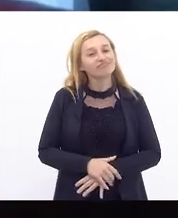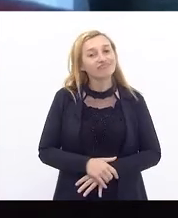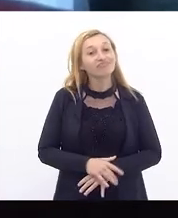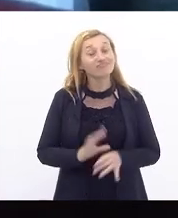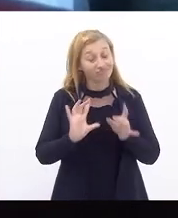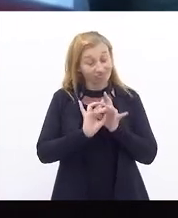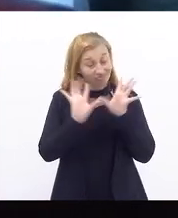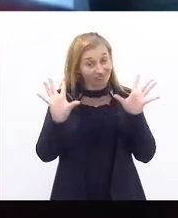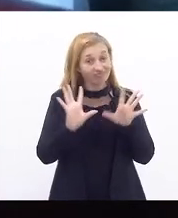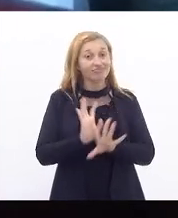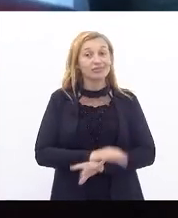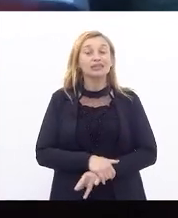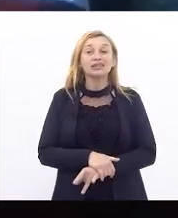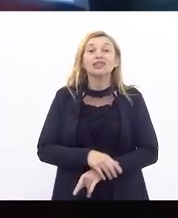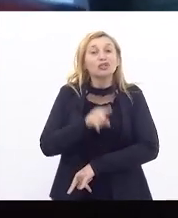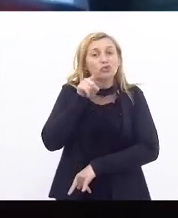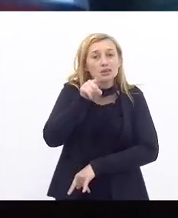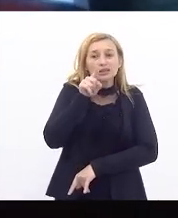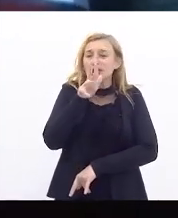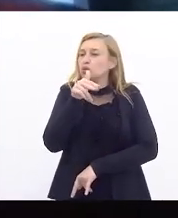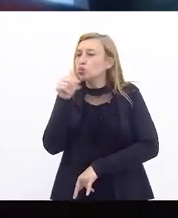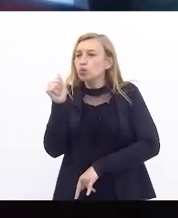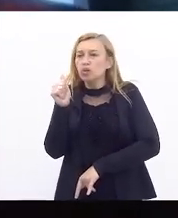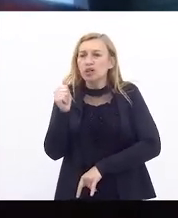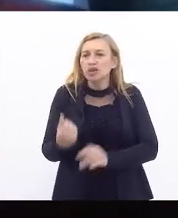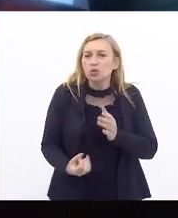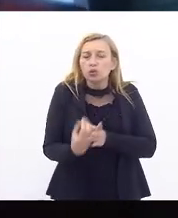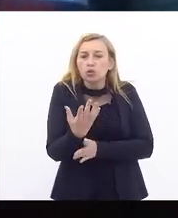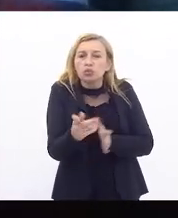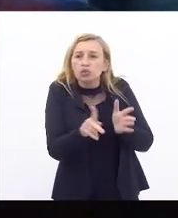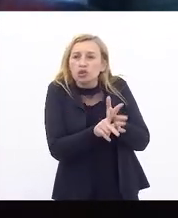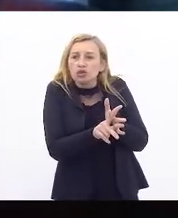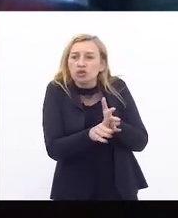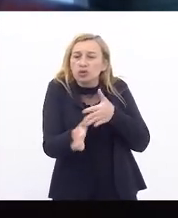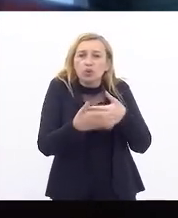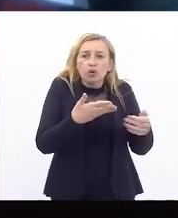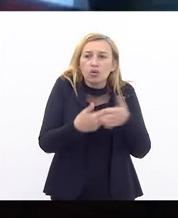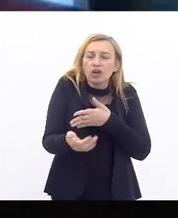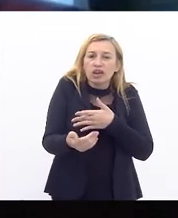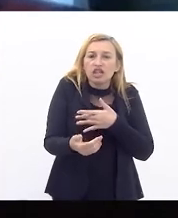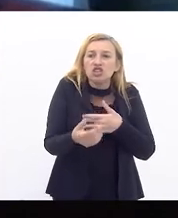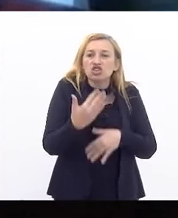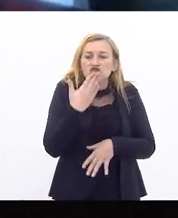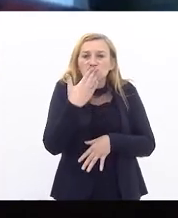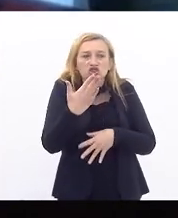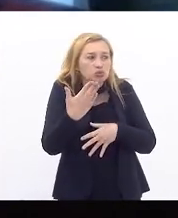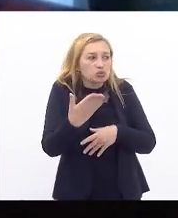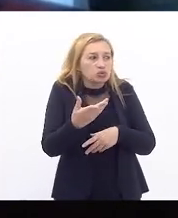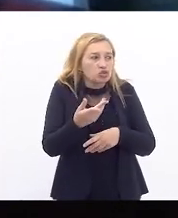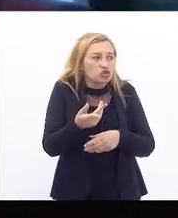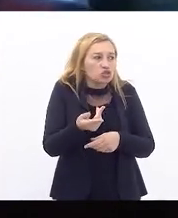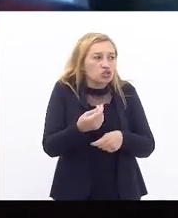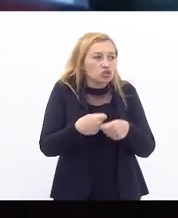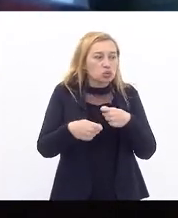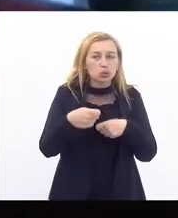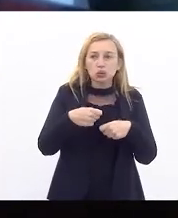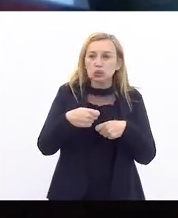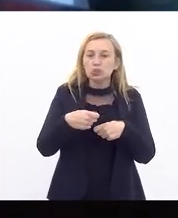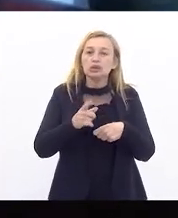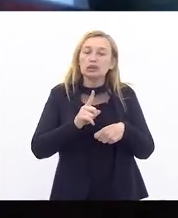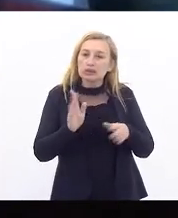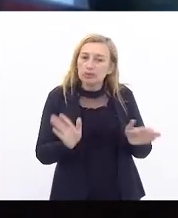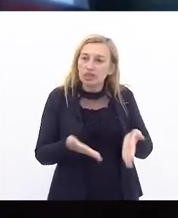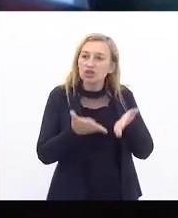democrático e você nunca fez um projeto para qualquer tipo de negociar o seu favorecimento. Você quer